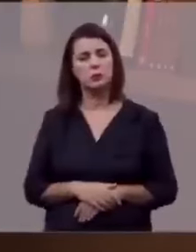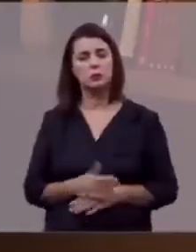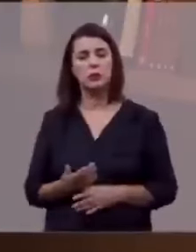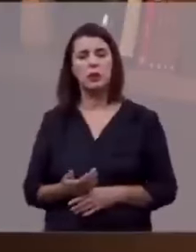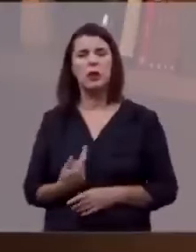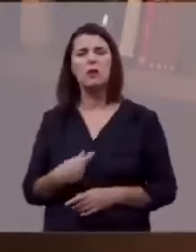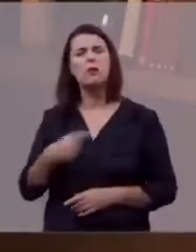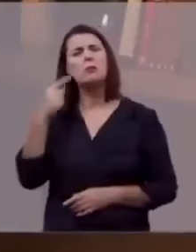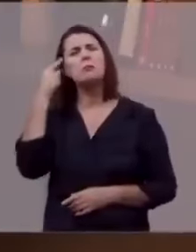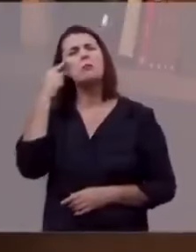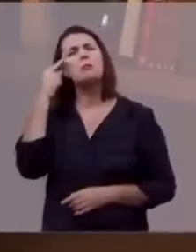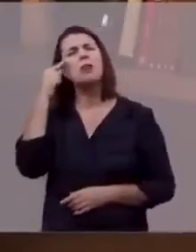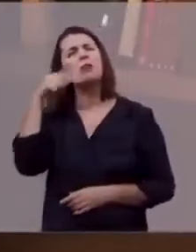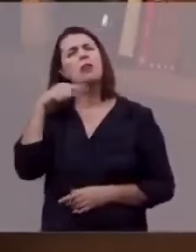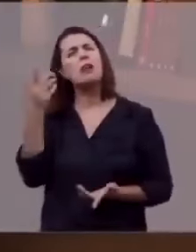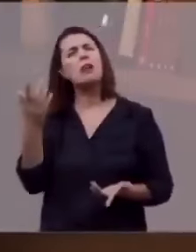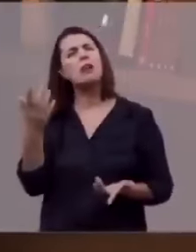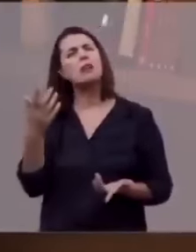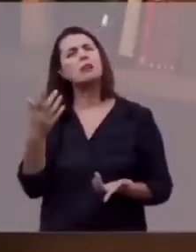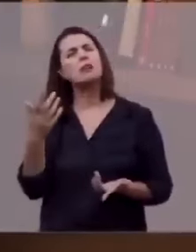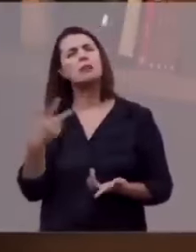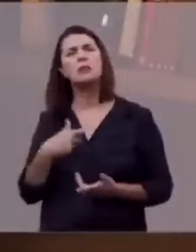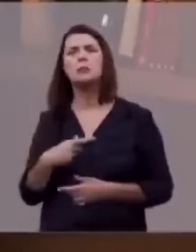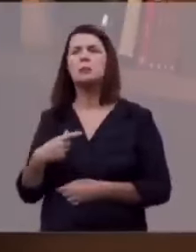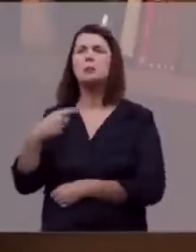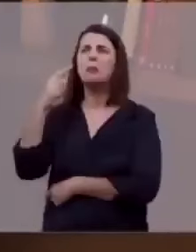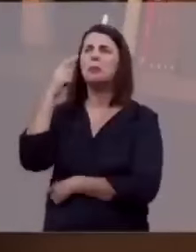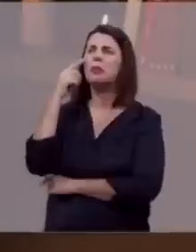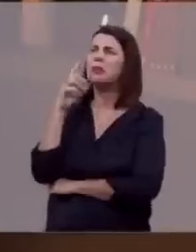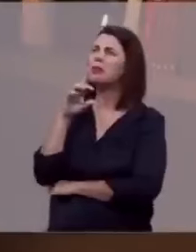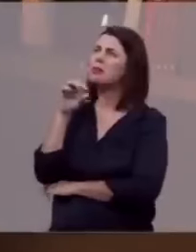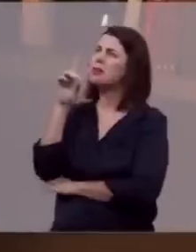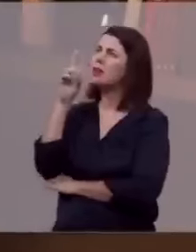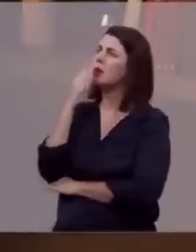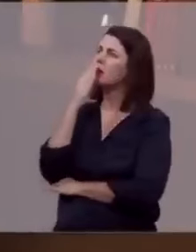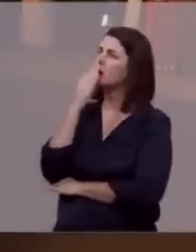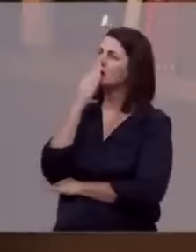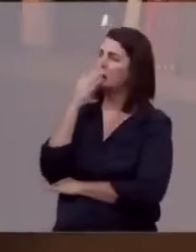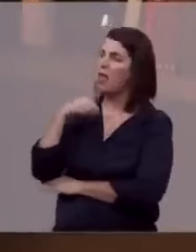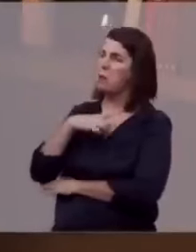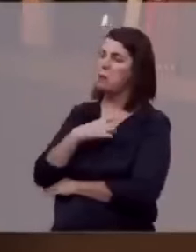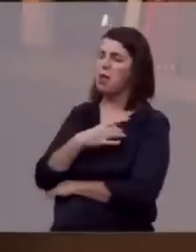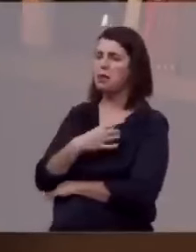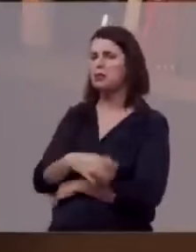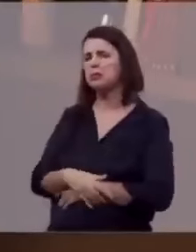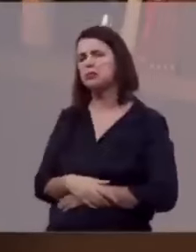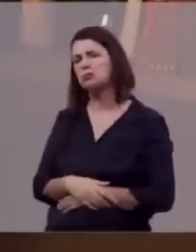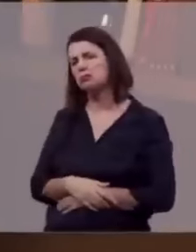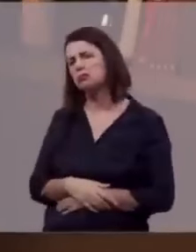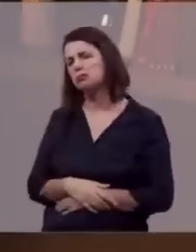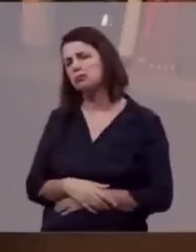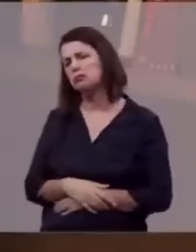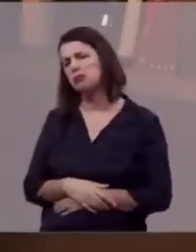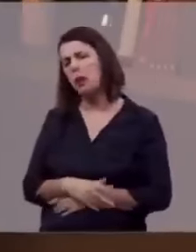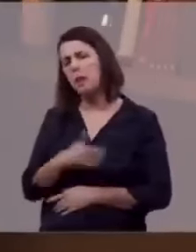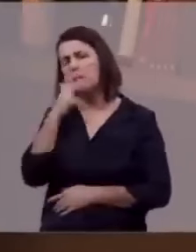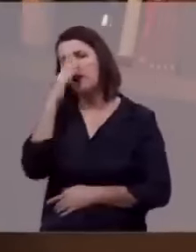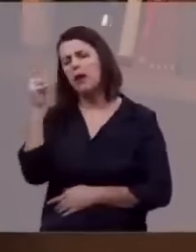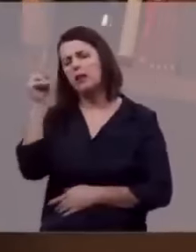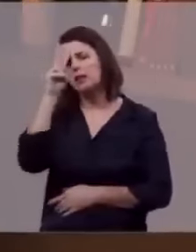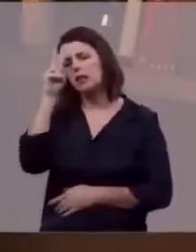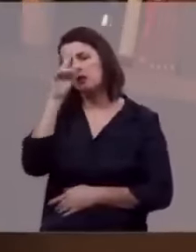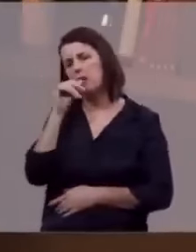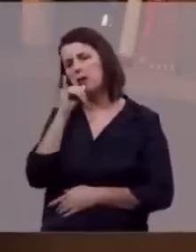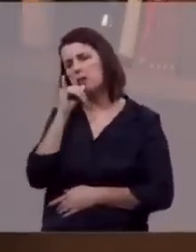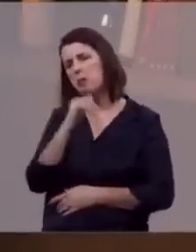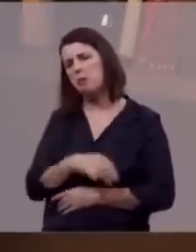E você olha para esse cenário cinzento e diz, meu Deus, eu estou com medo. Parece que a história está